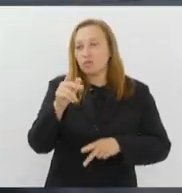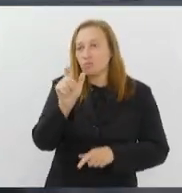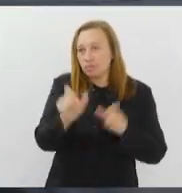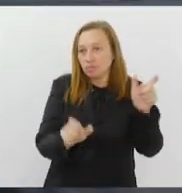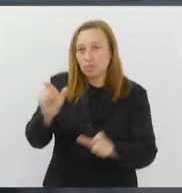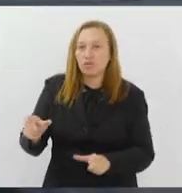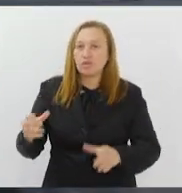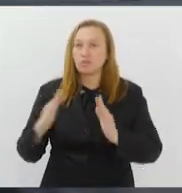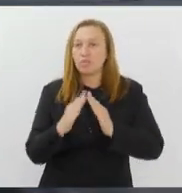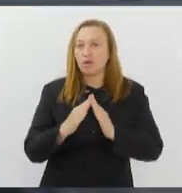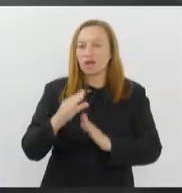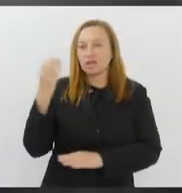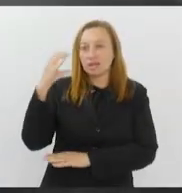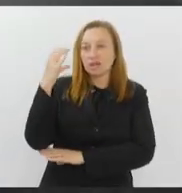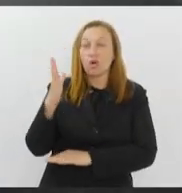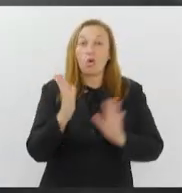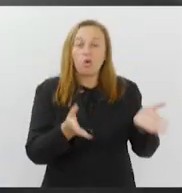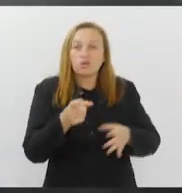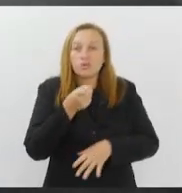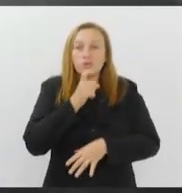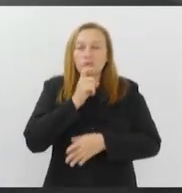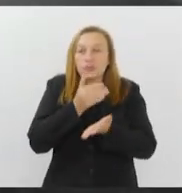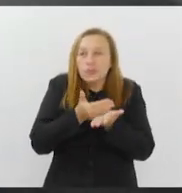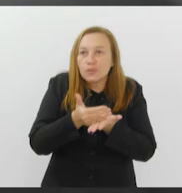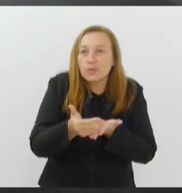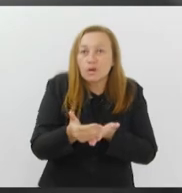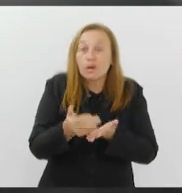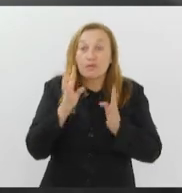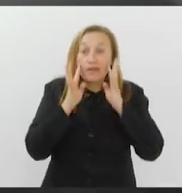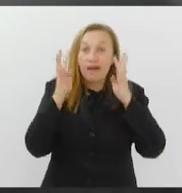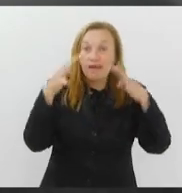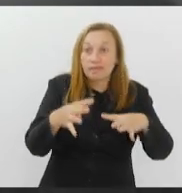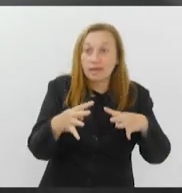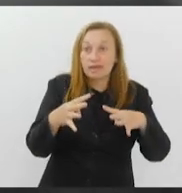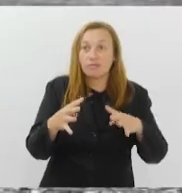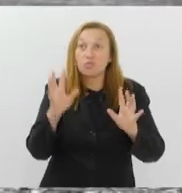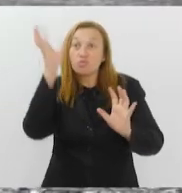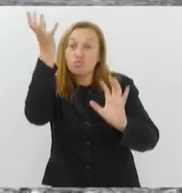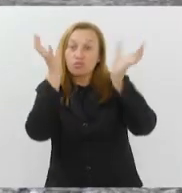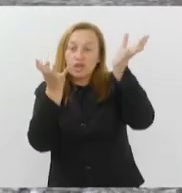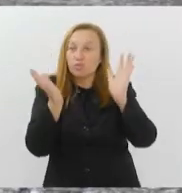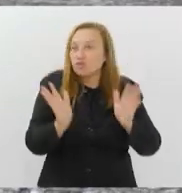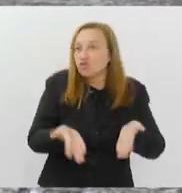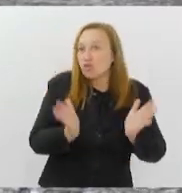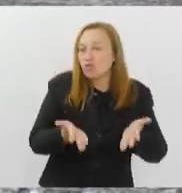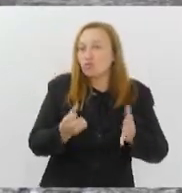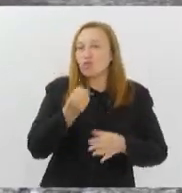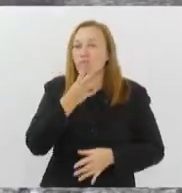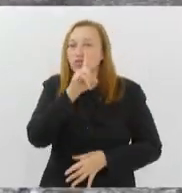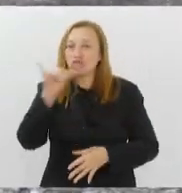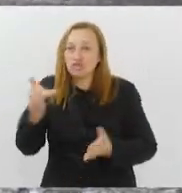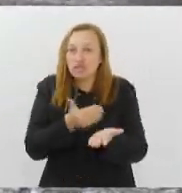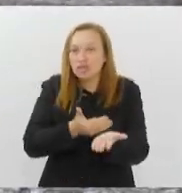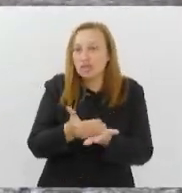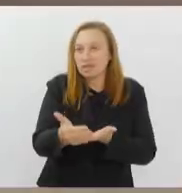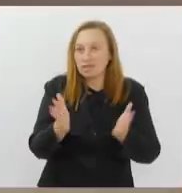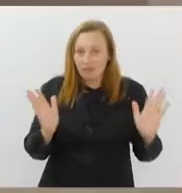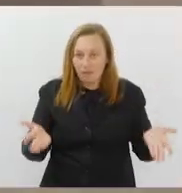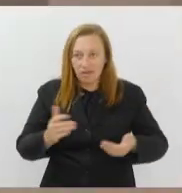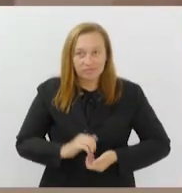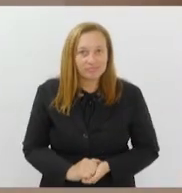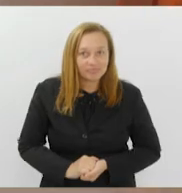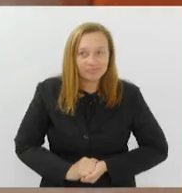Inverno inicia hoje. Fiquem atentos à previsão da meteorologia. O Bom Dia Alerj está começando agora.